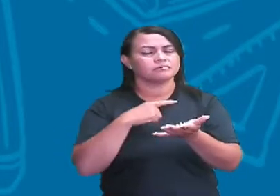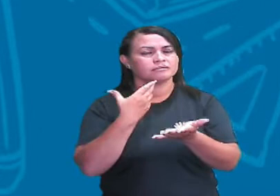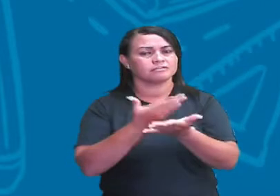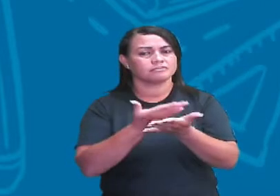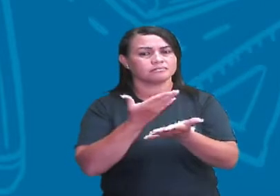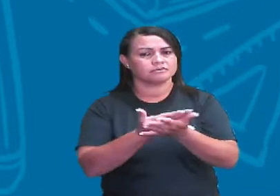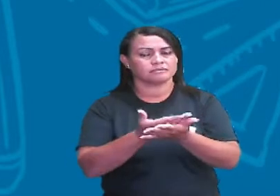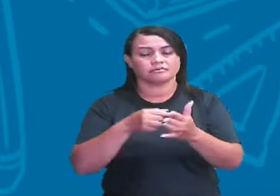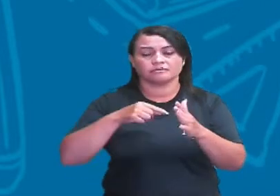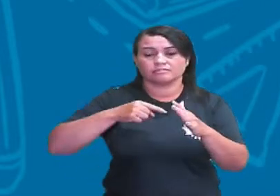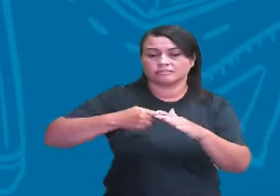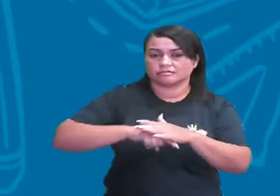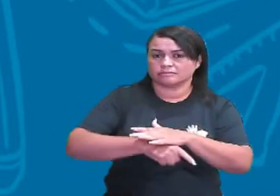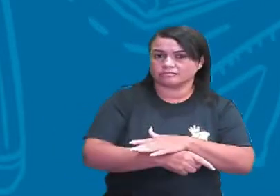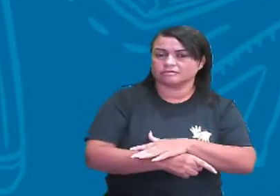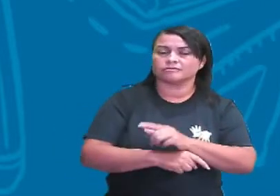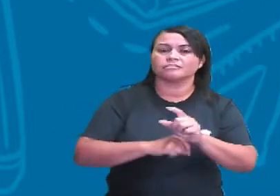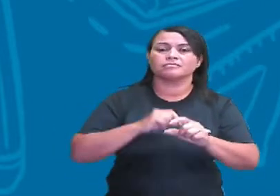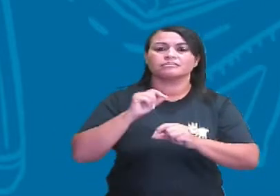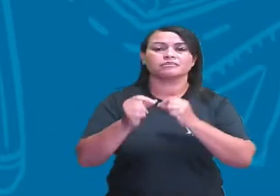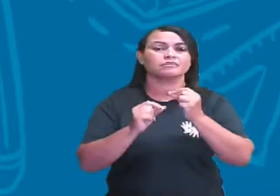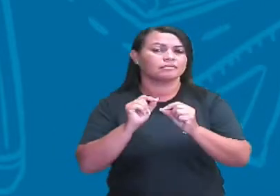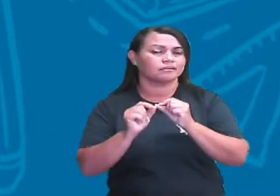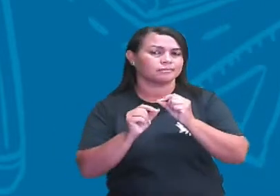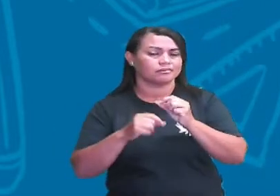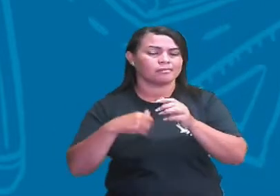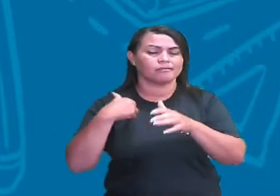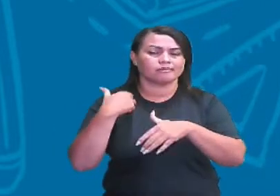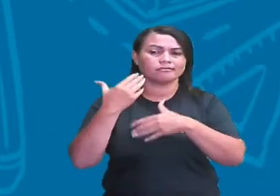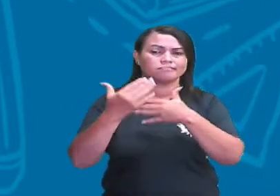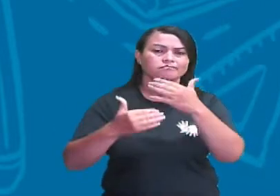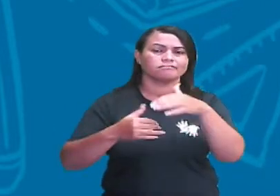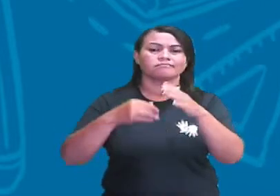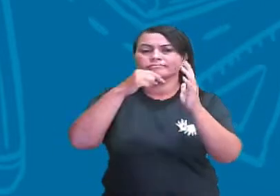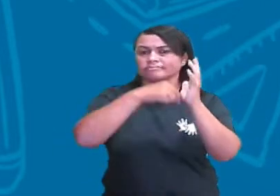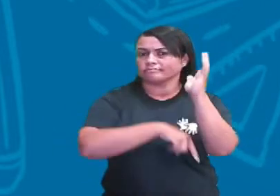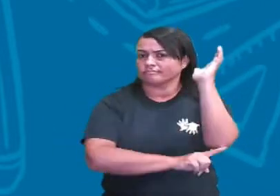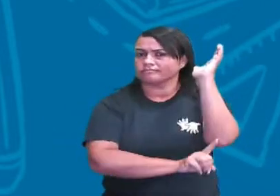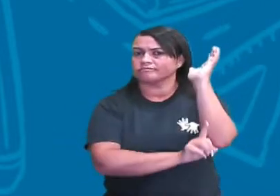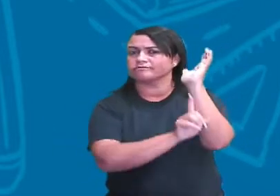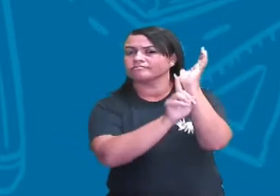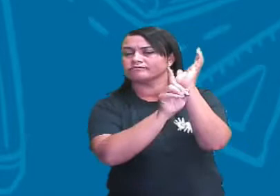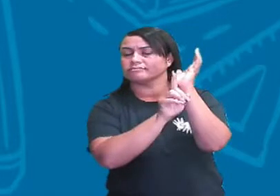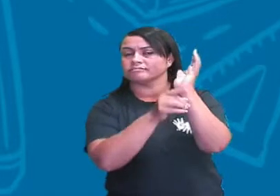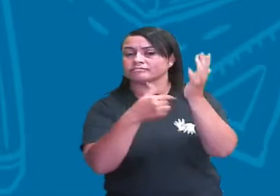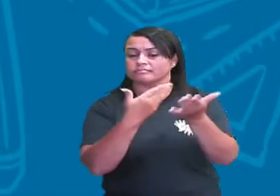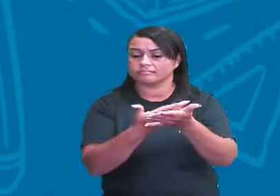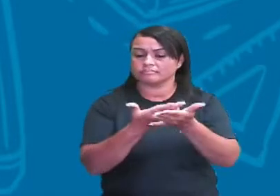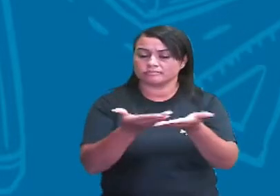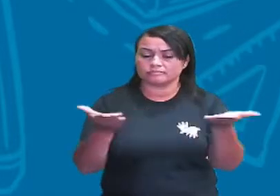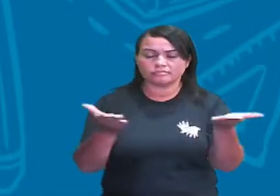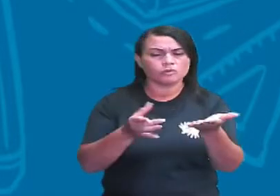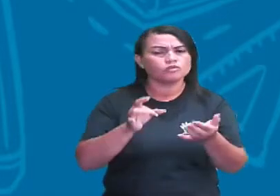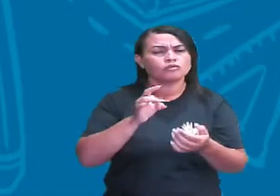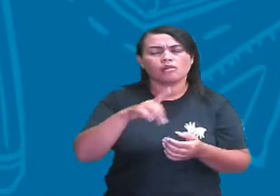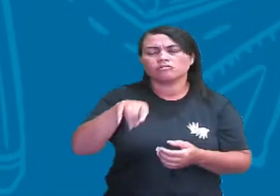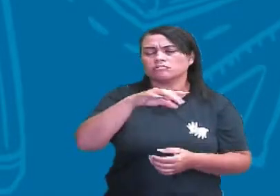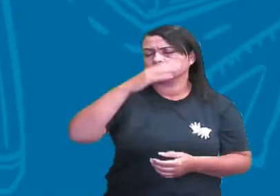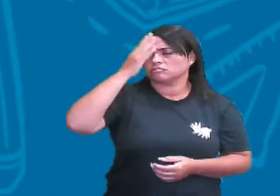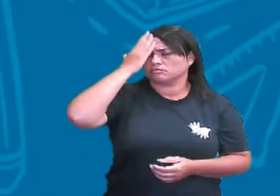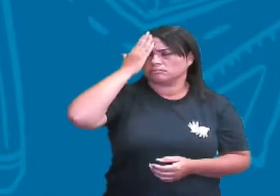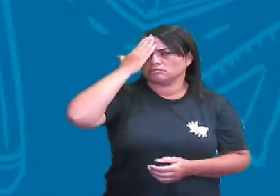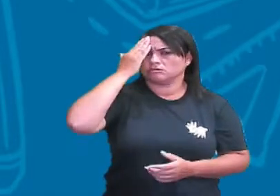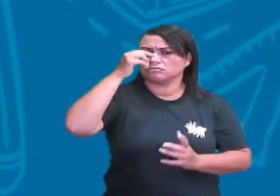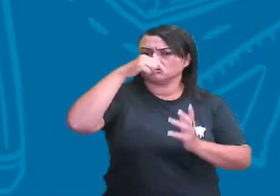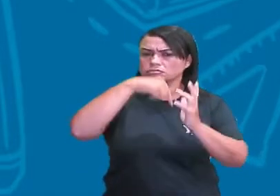aprofundada como ocorre esse processo de fotossíntese. Mas nessa aula de hoje, basta vocês saberem que a